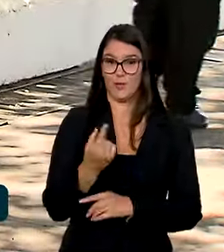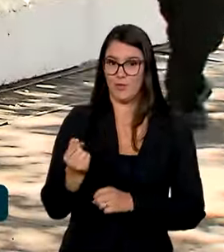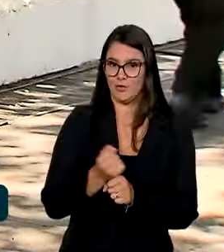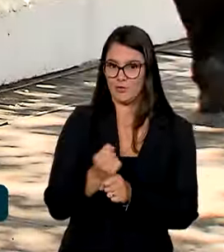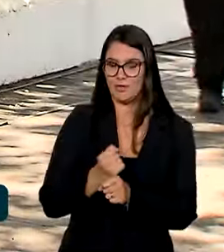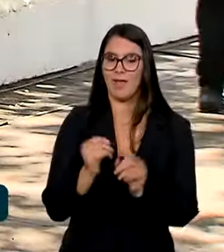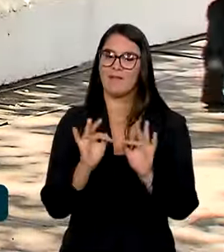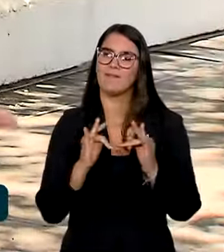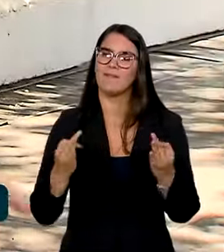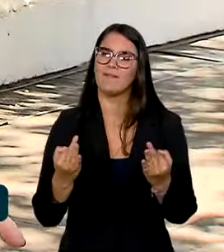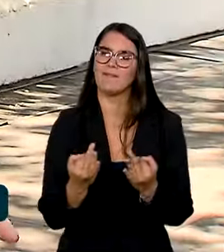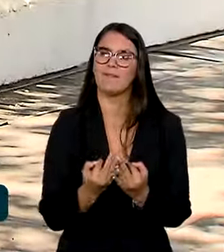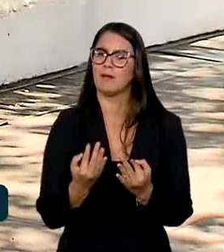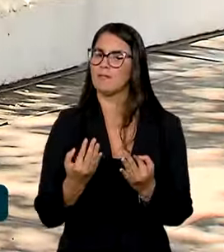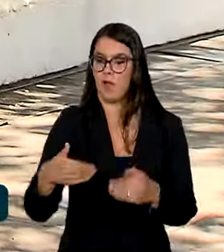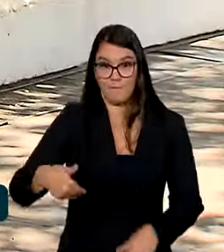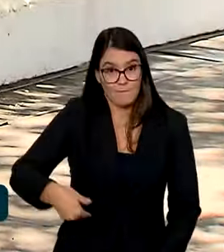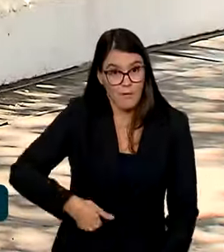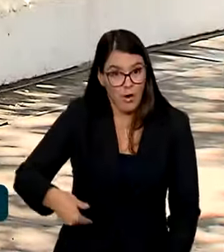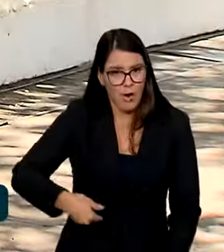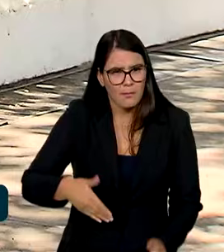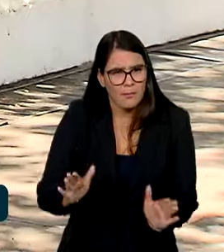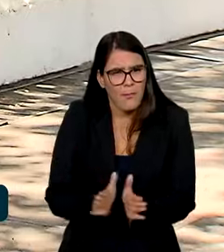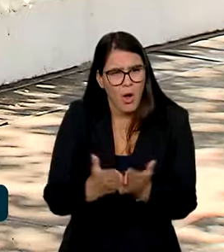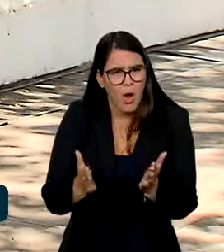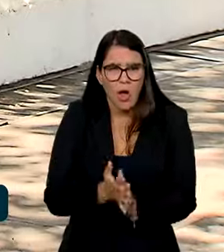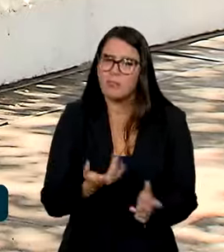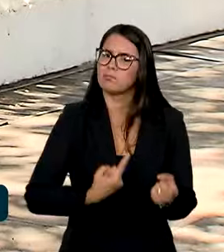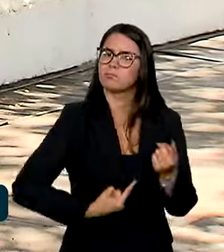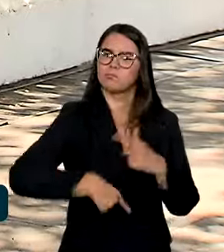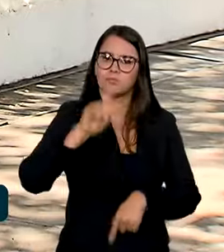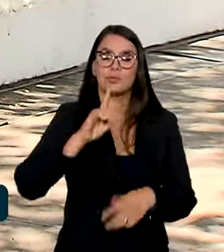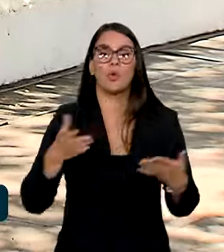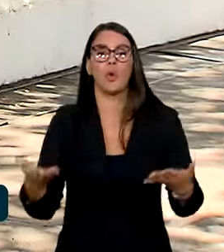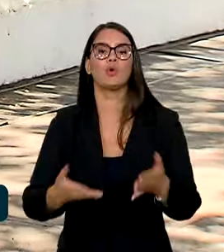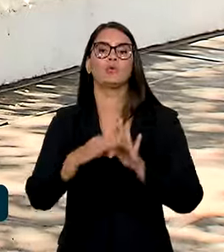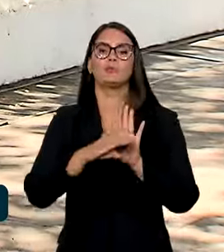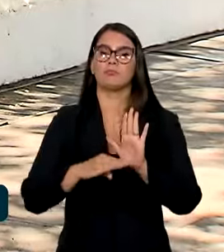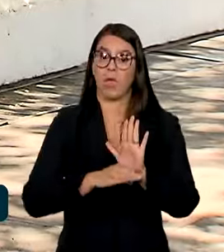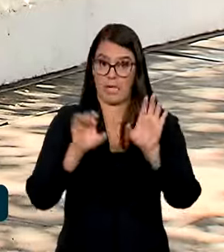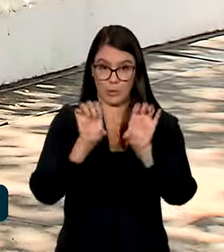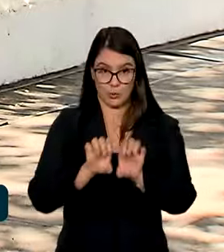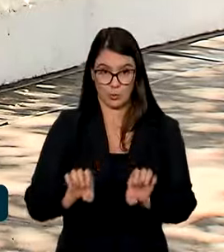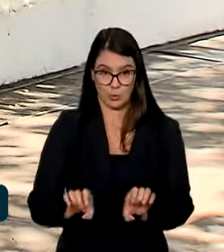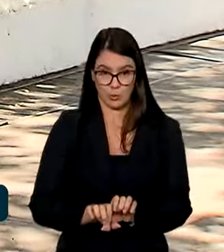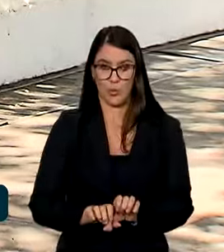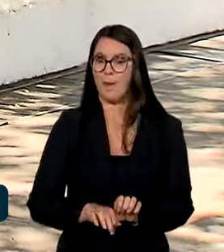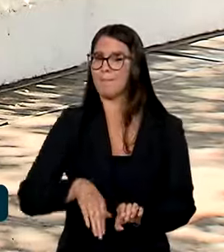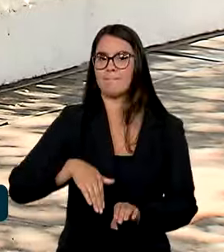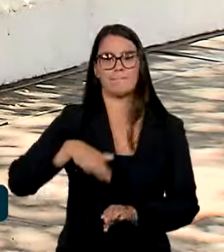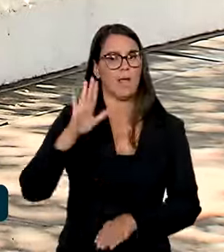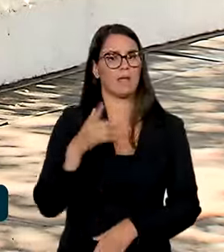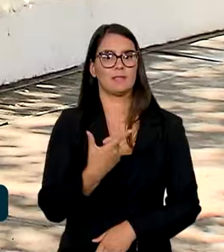muitas famílias saíram do mapa da fome e da pobreza absoluta. Hoje, o programa que foi reestruturado chega a mais